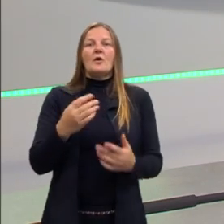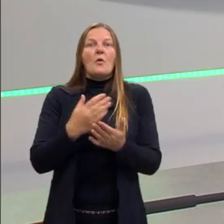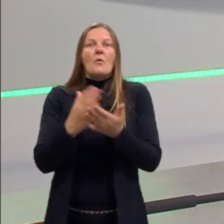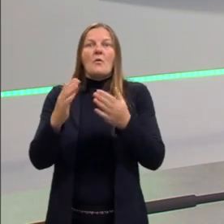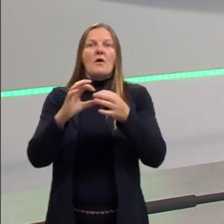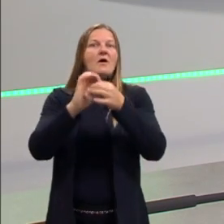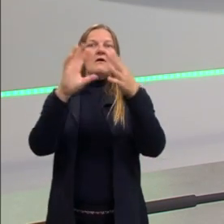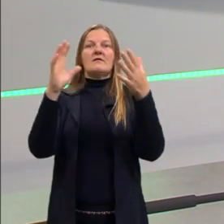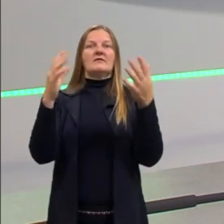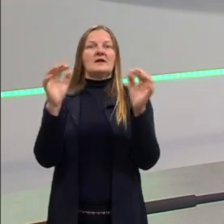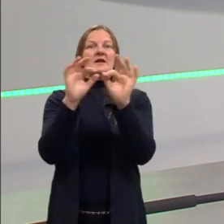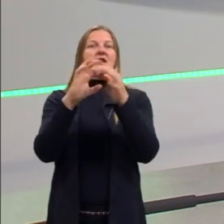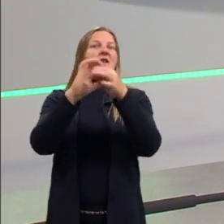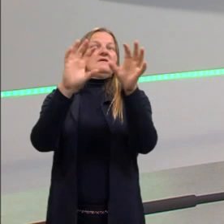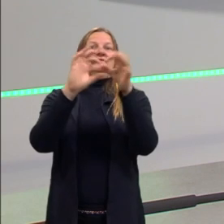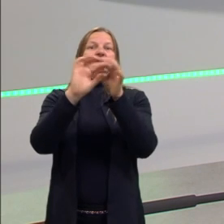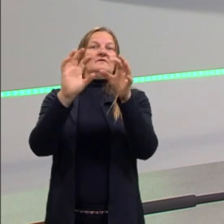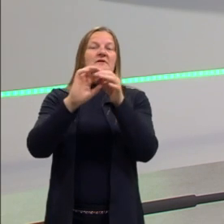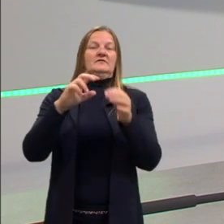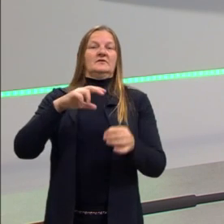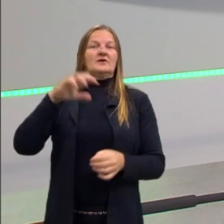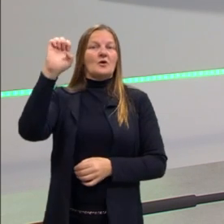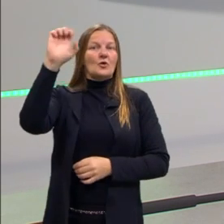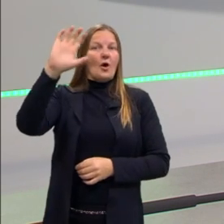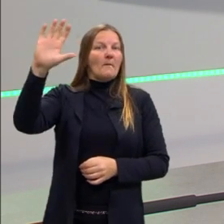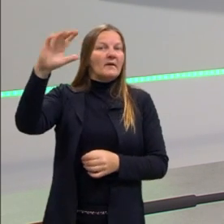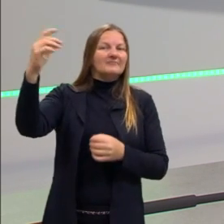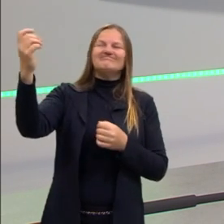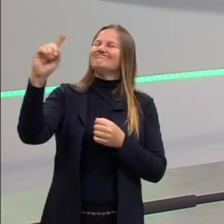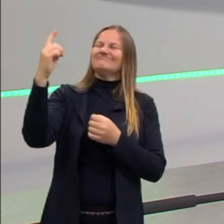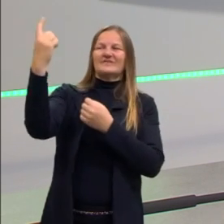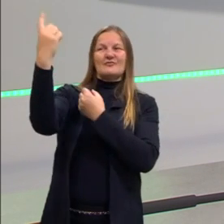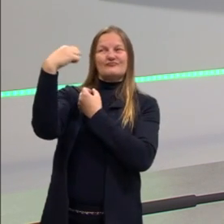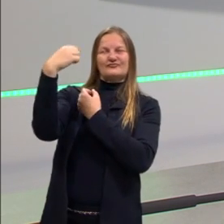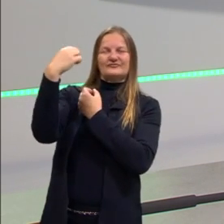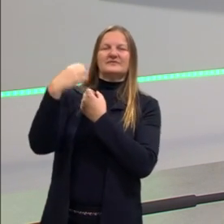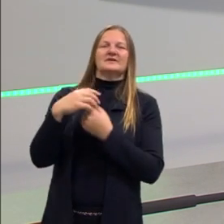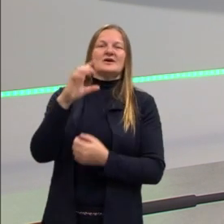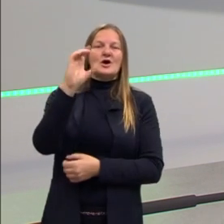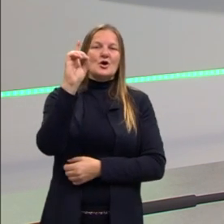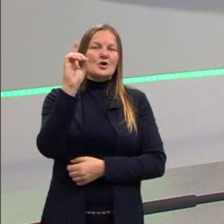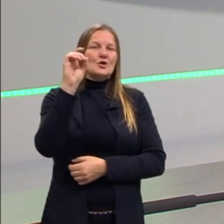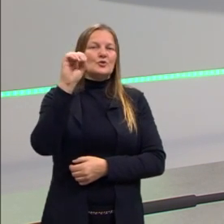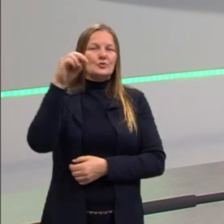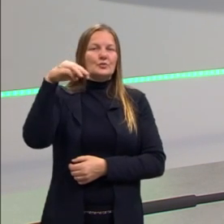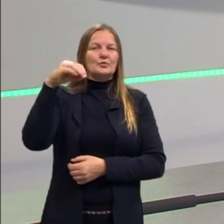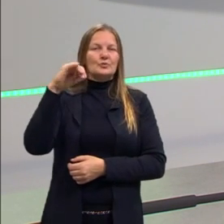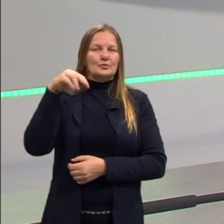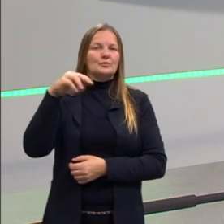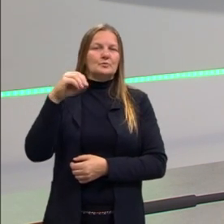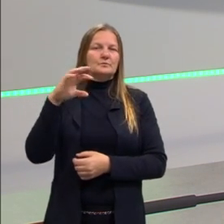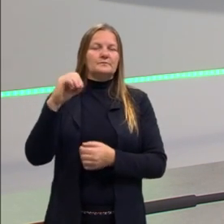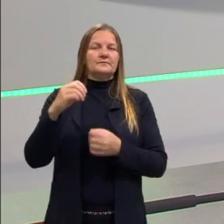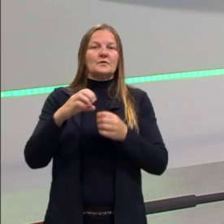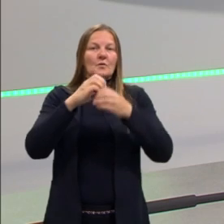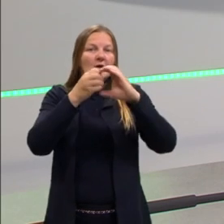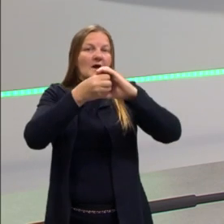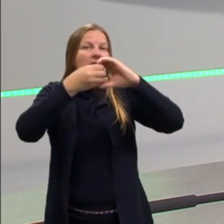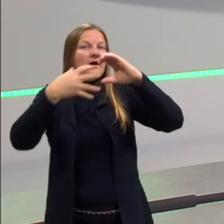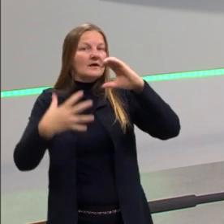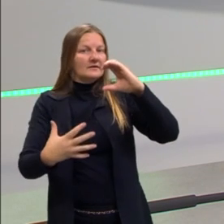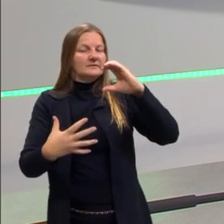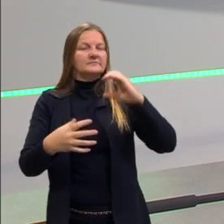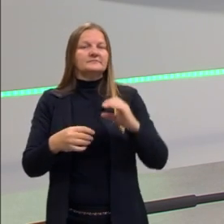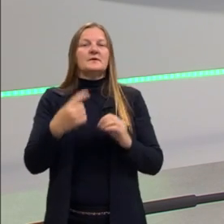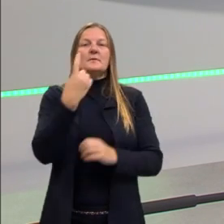agora já está livre do poder europeu. Não. Continua ainda tendo essas características. Imagine, passamos